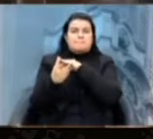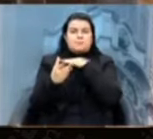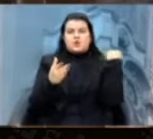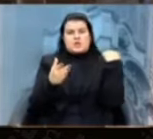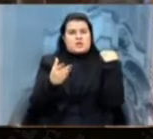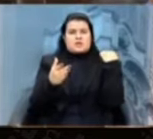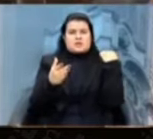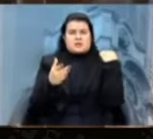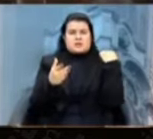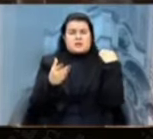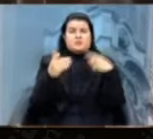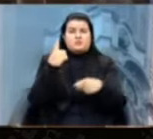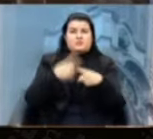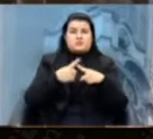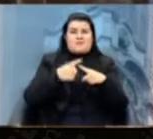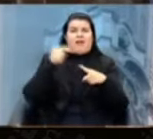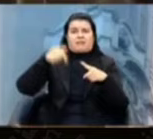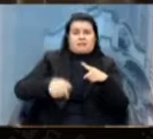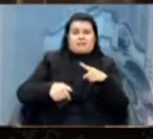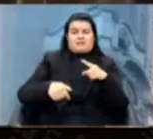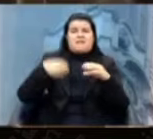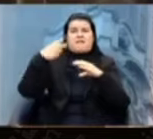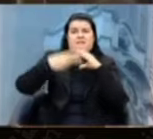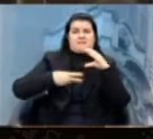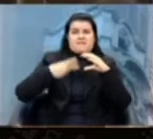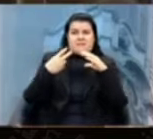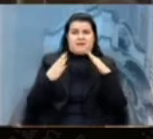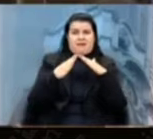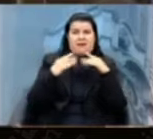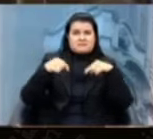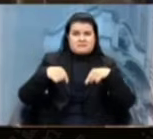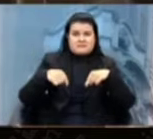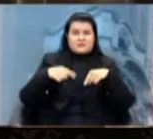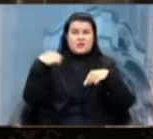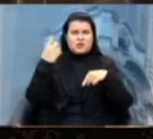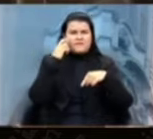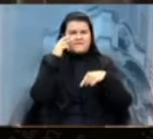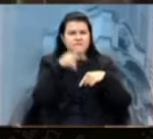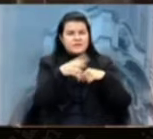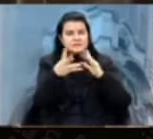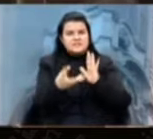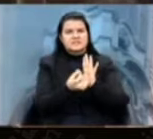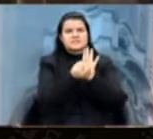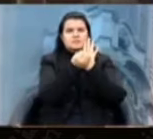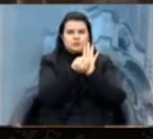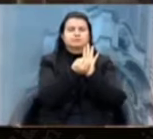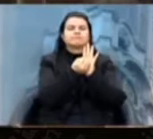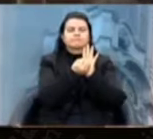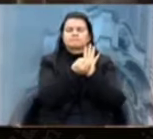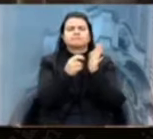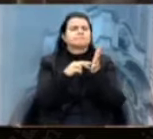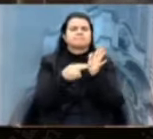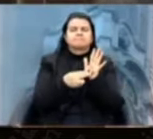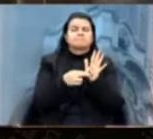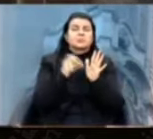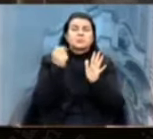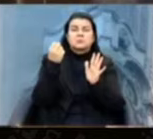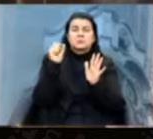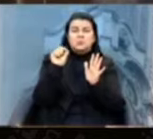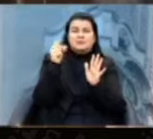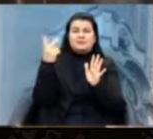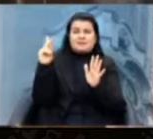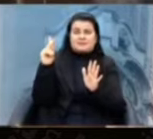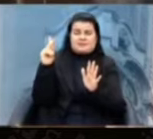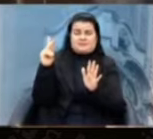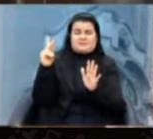Aqui nessa casa é simbólico o que nós estamos vendo, é simbólico dessa administração do prefeito Sebastião Melo